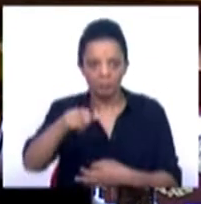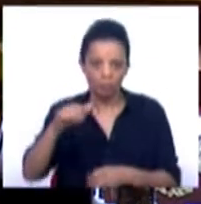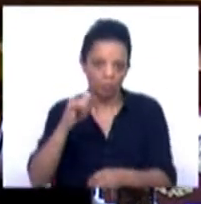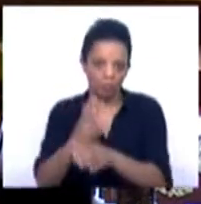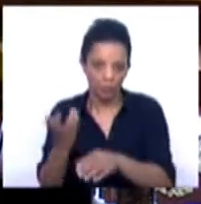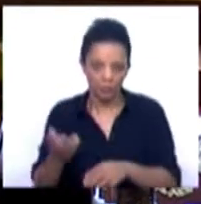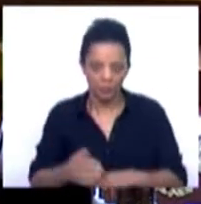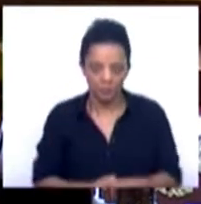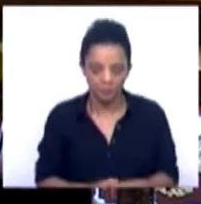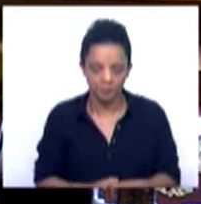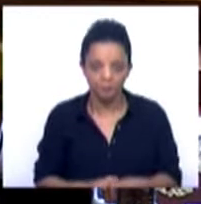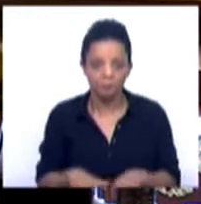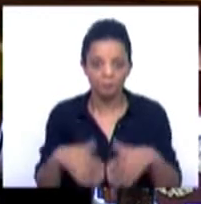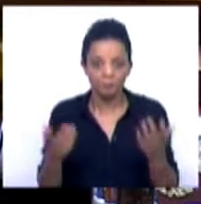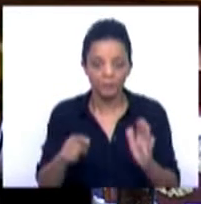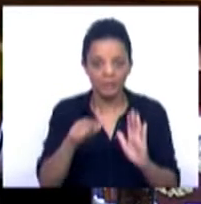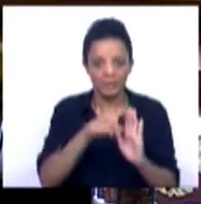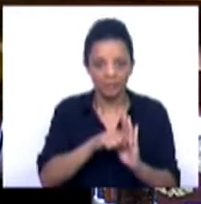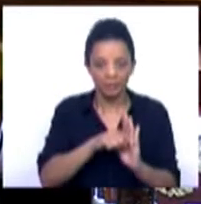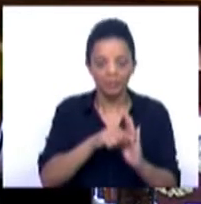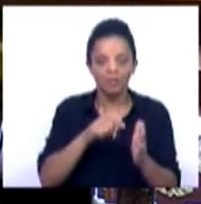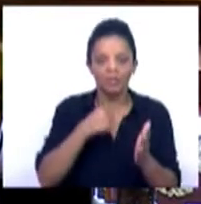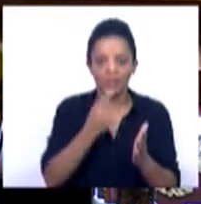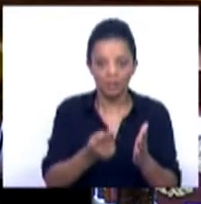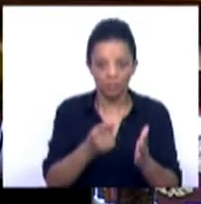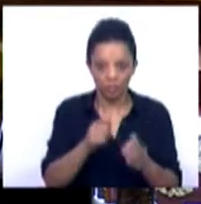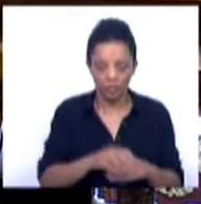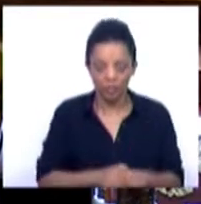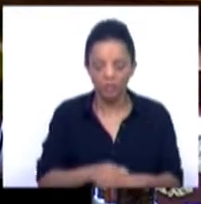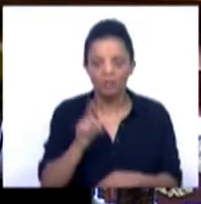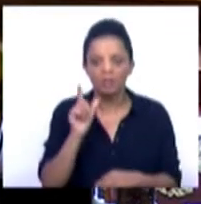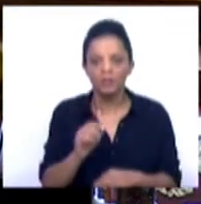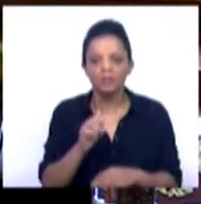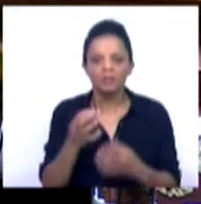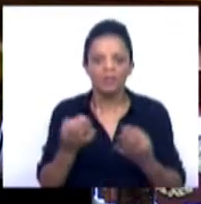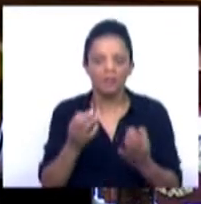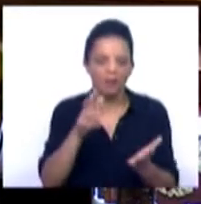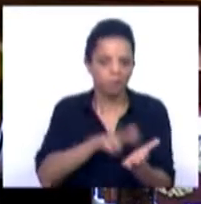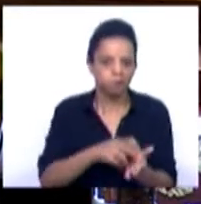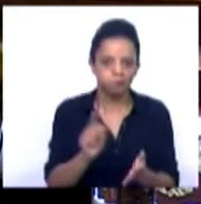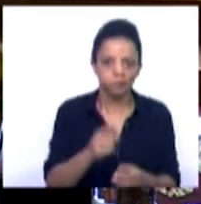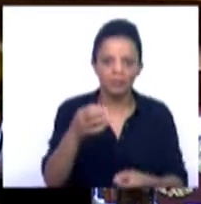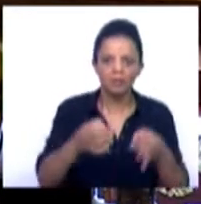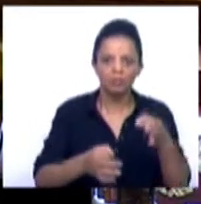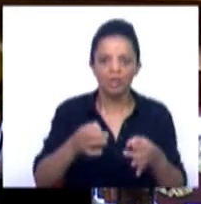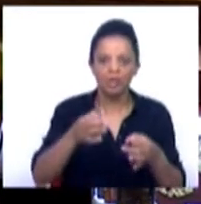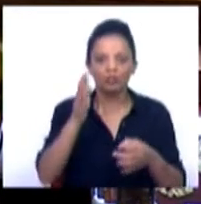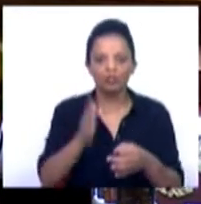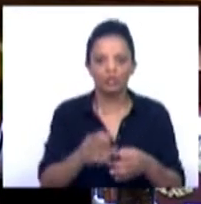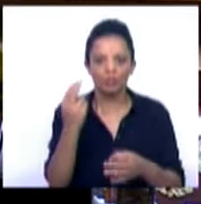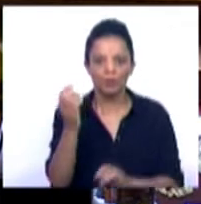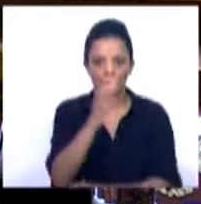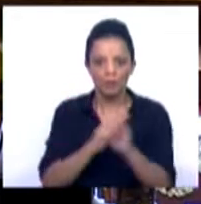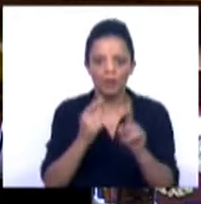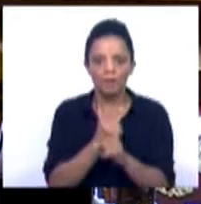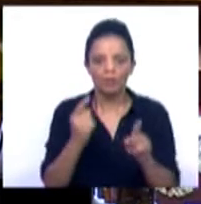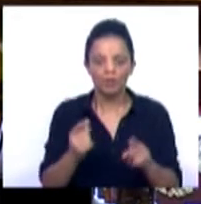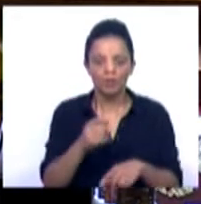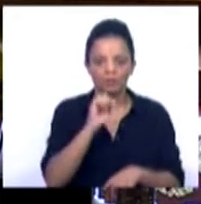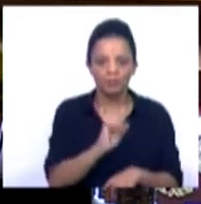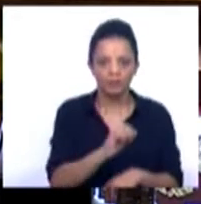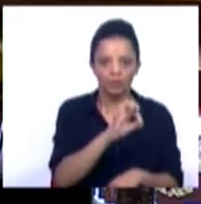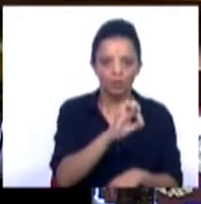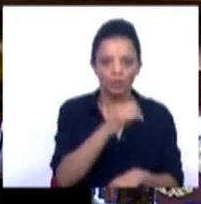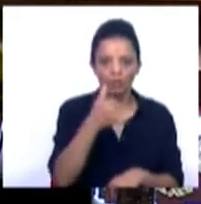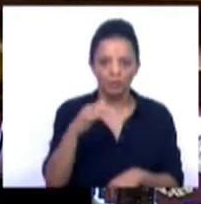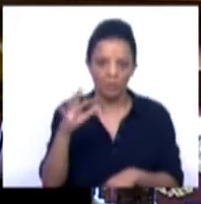terceiros. Por sua vez, a Directiva acima mencionada já havia sido declarada inválida pelo Tribunal de Justiça da União Europeia por acórdão de 8 de abril